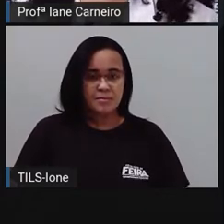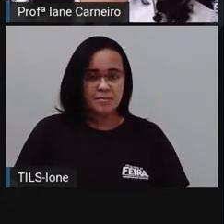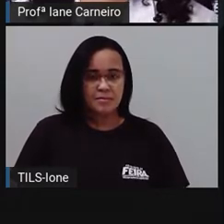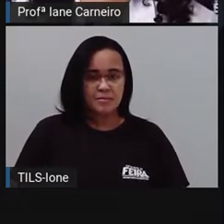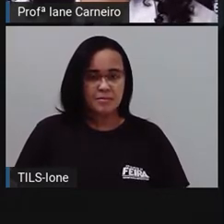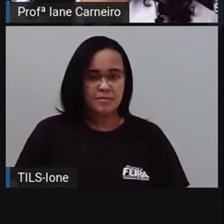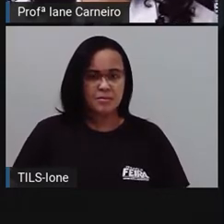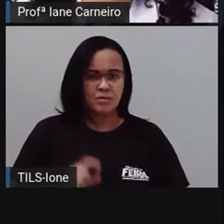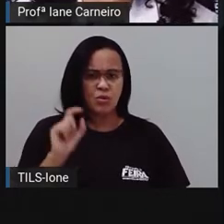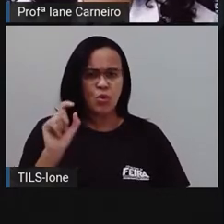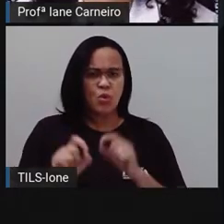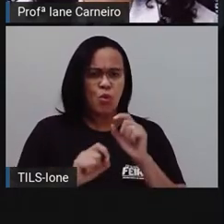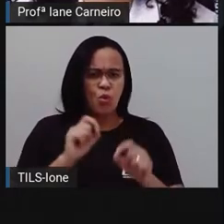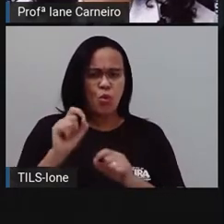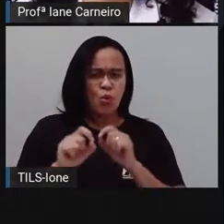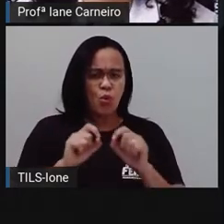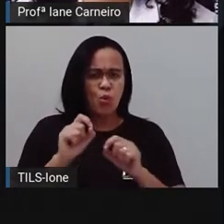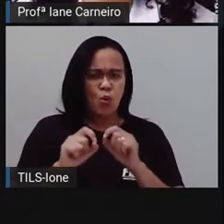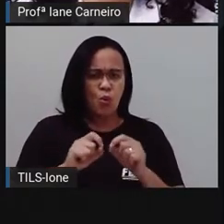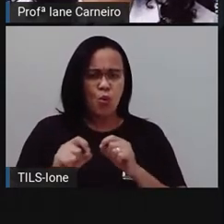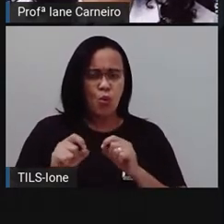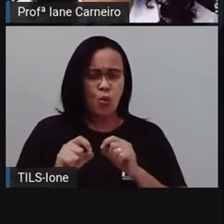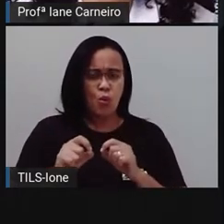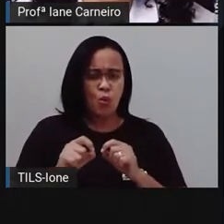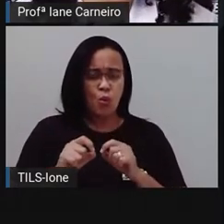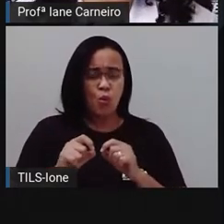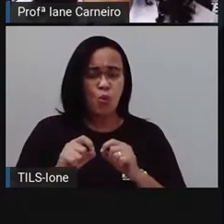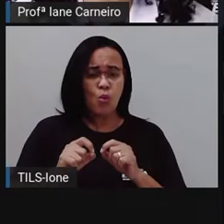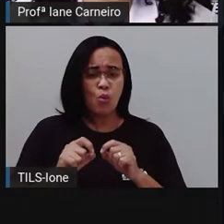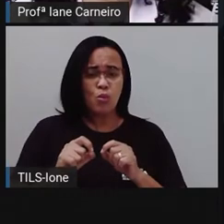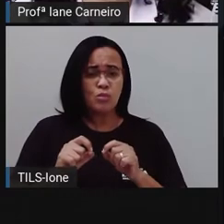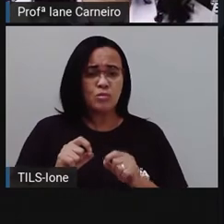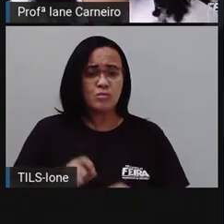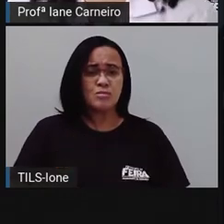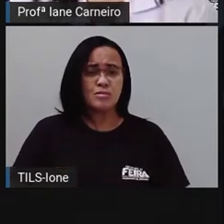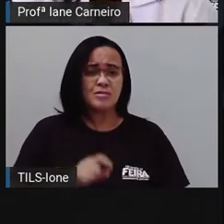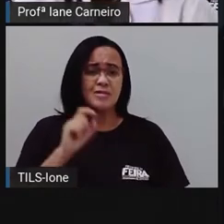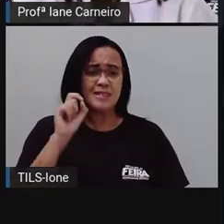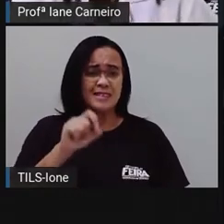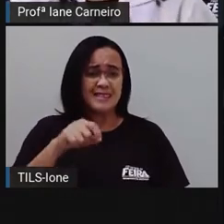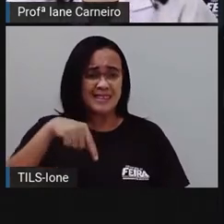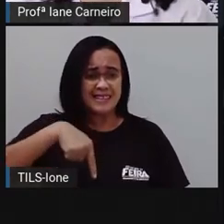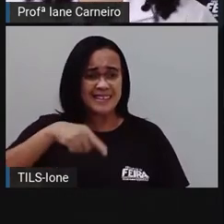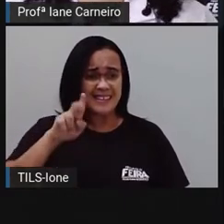O sagui, assobia. Ki, ki, ki, ki, ki.